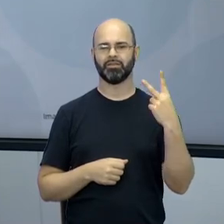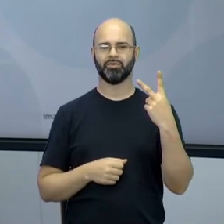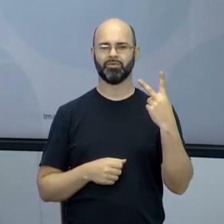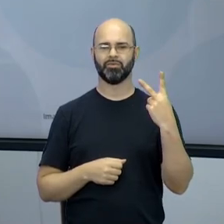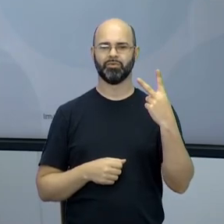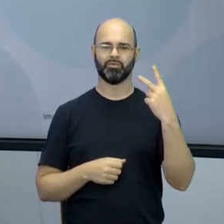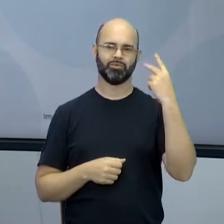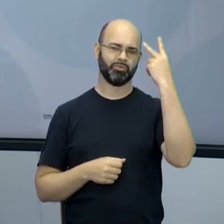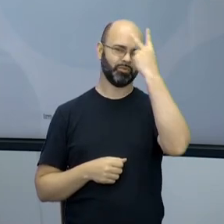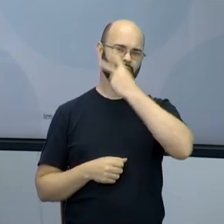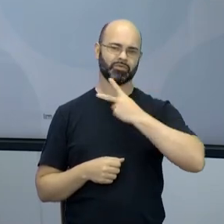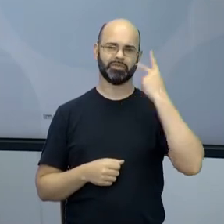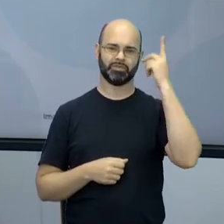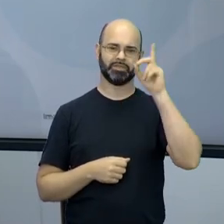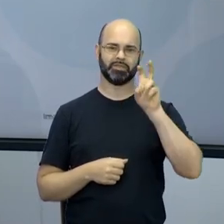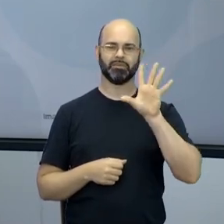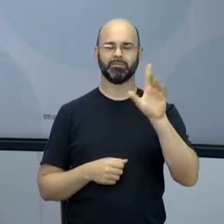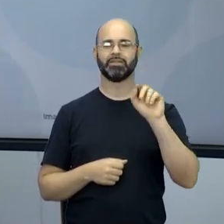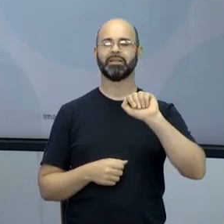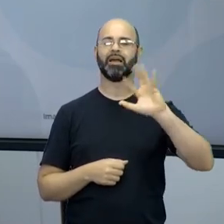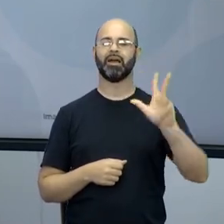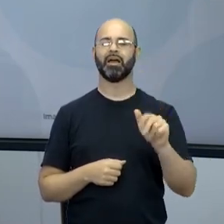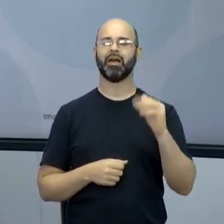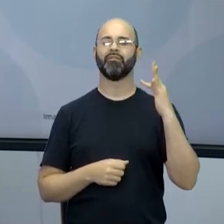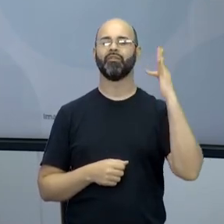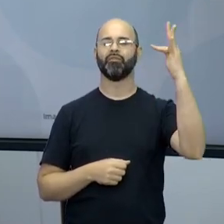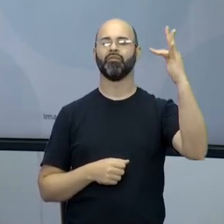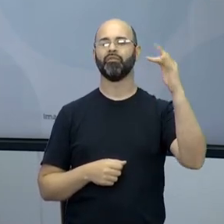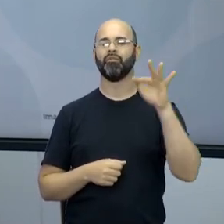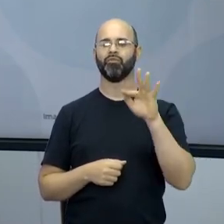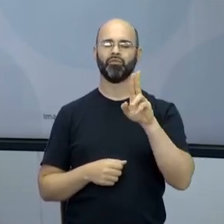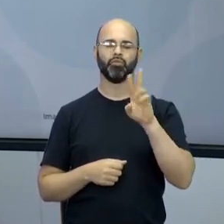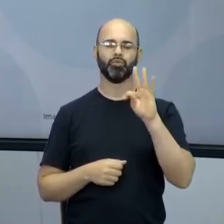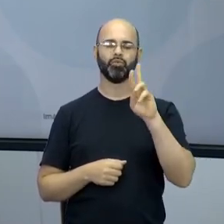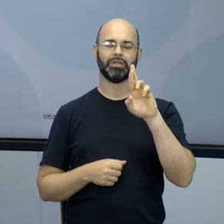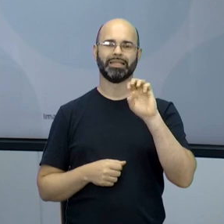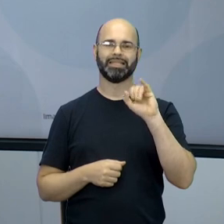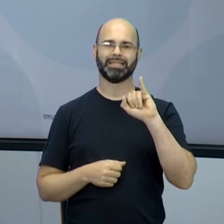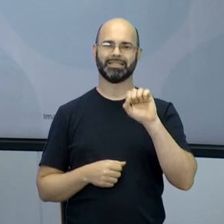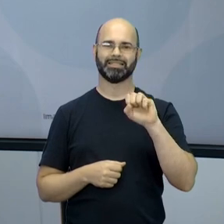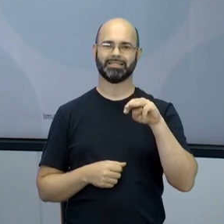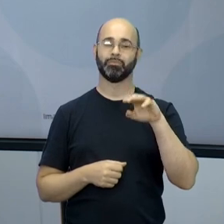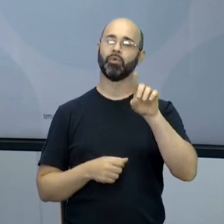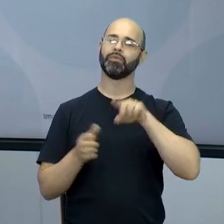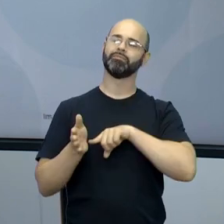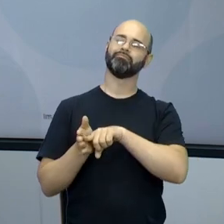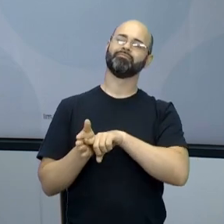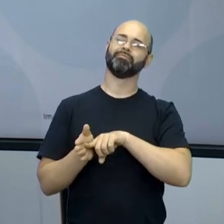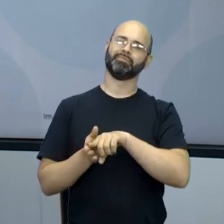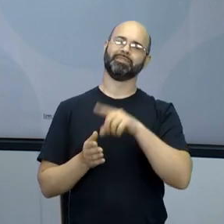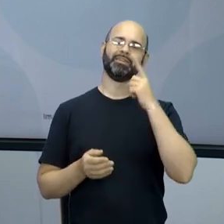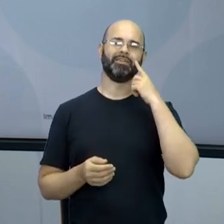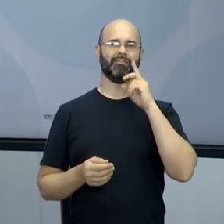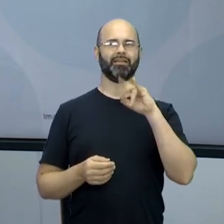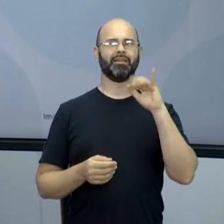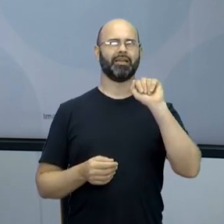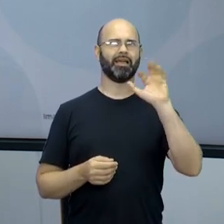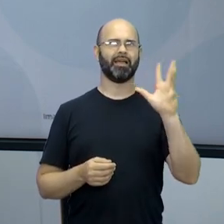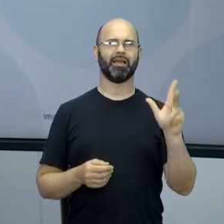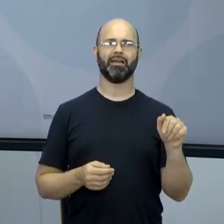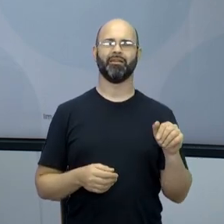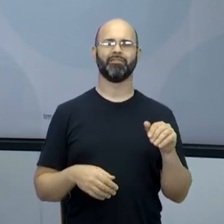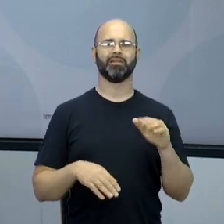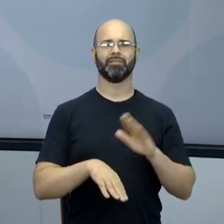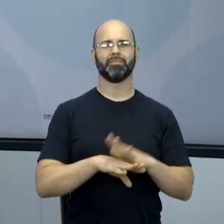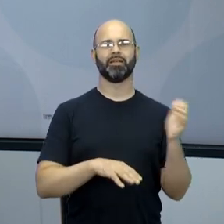que assim, tem uma coisa chamada Afrofuturismo, que você vai pesquisar e vai ver que é negócio bem legal. Que é essa noção de que a África é muito mais